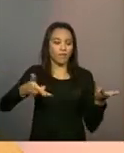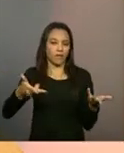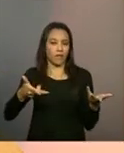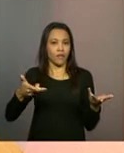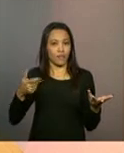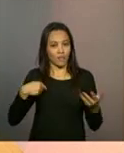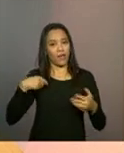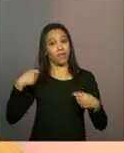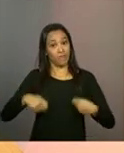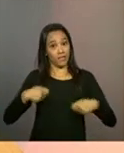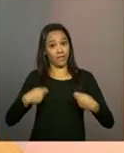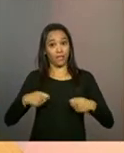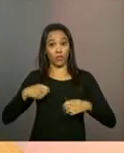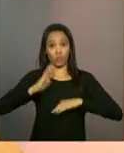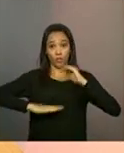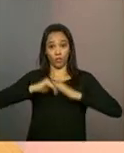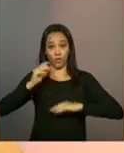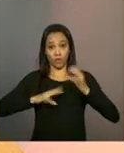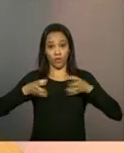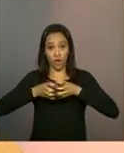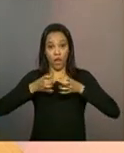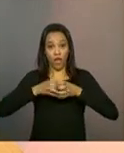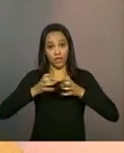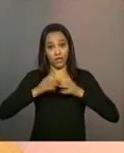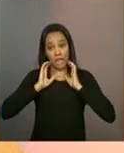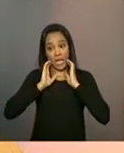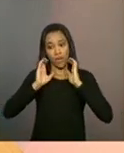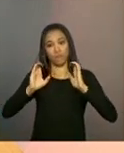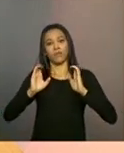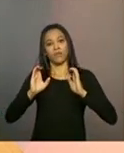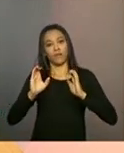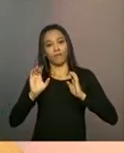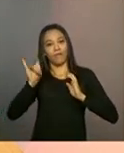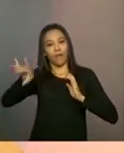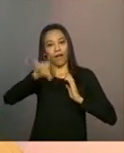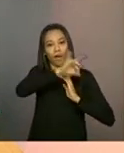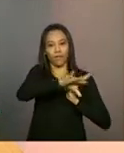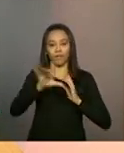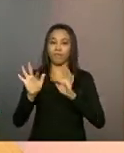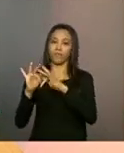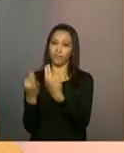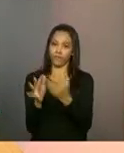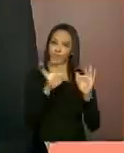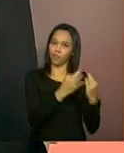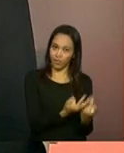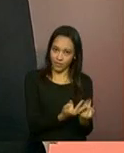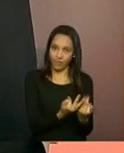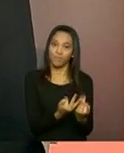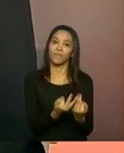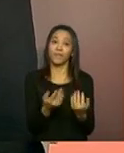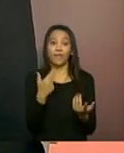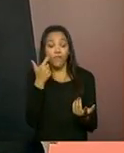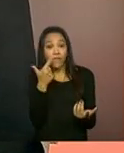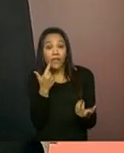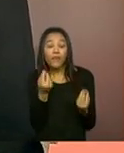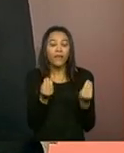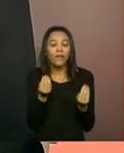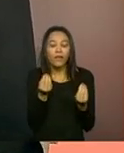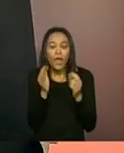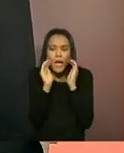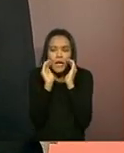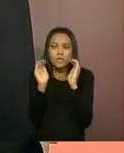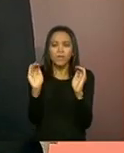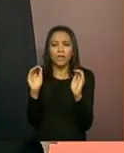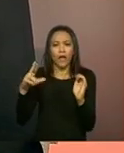técnicos respeitem a configuração, né? De cada uma dessas famílias. Trabalhar no coletivo, mas vendo essa individualidade